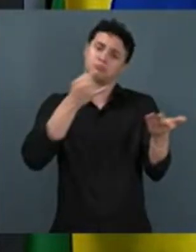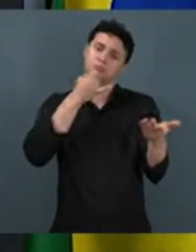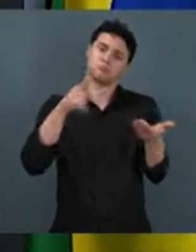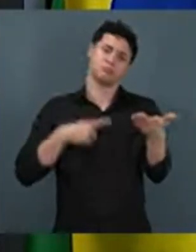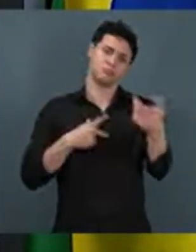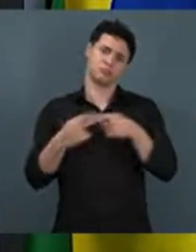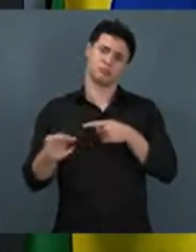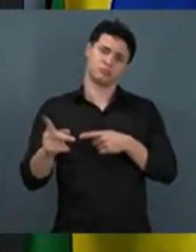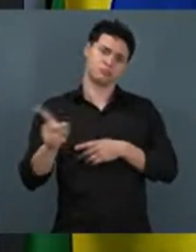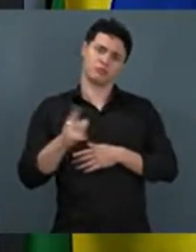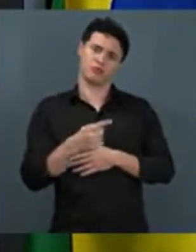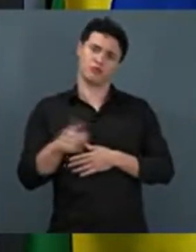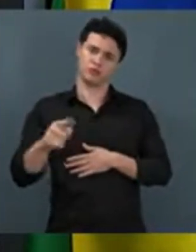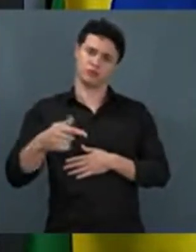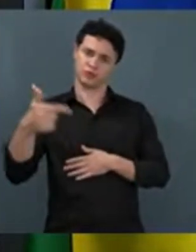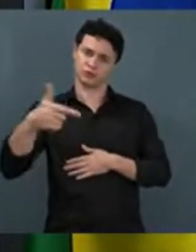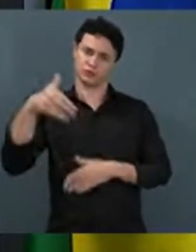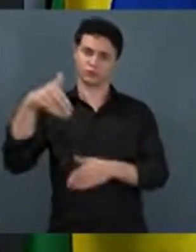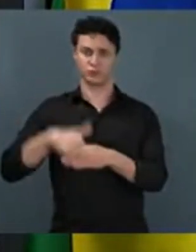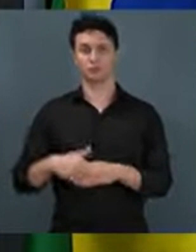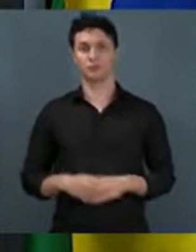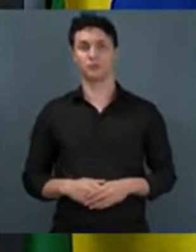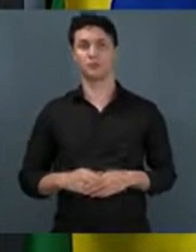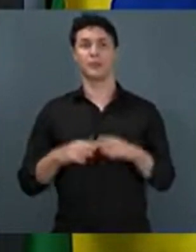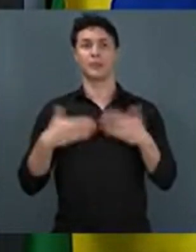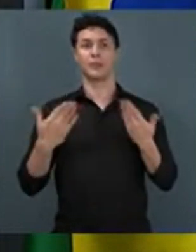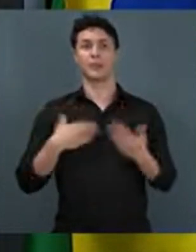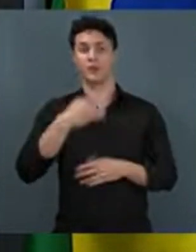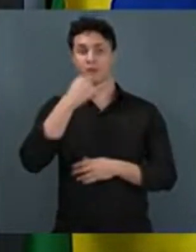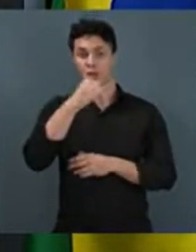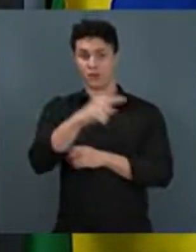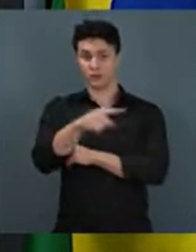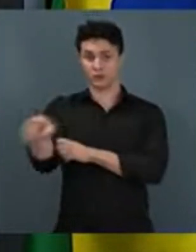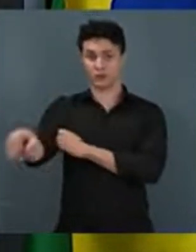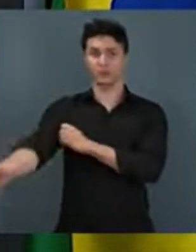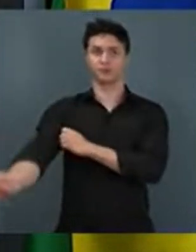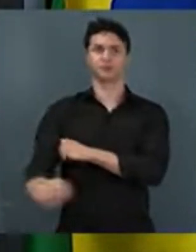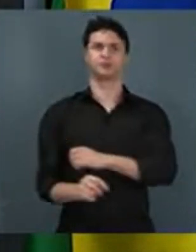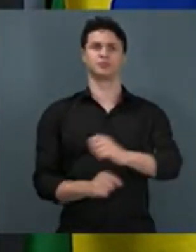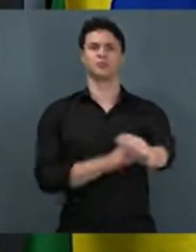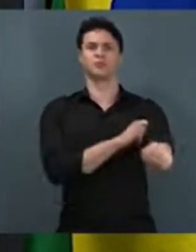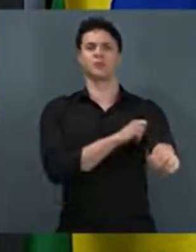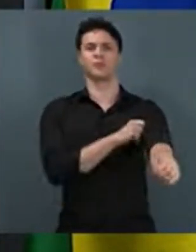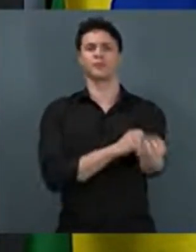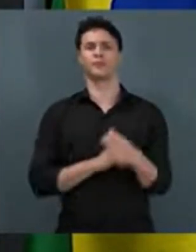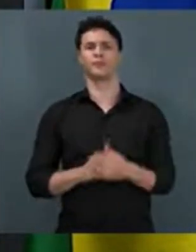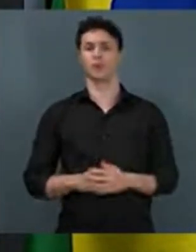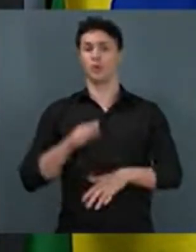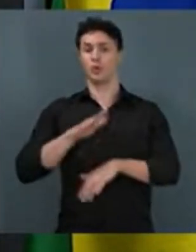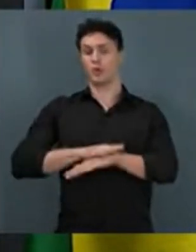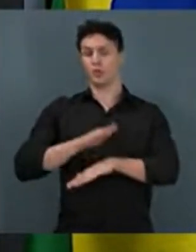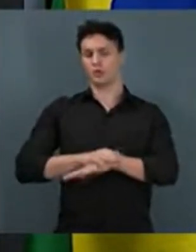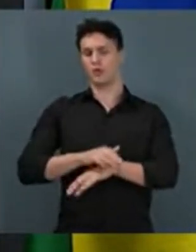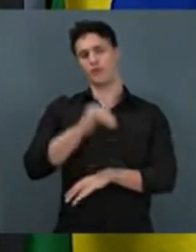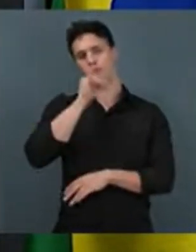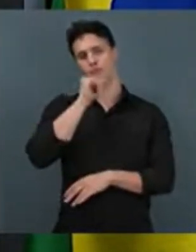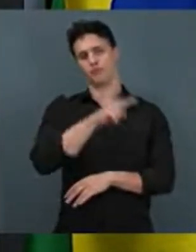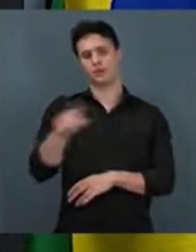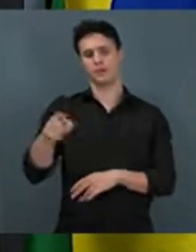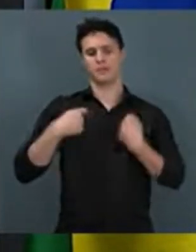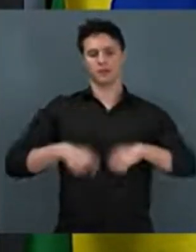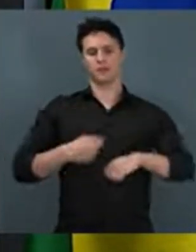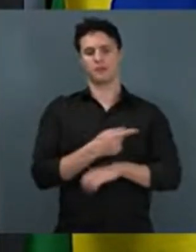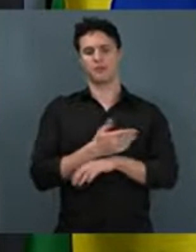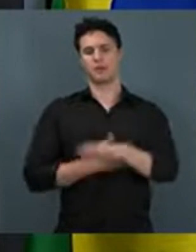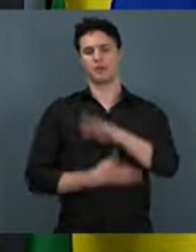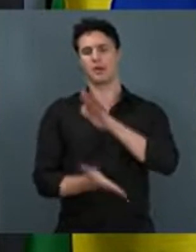ganhou, não foi para o segundo turno. Então, eu quero falar para você, que está vendo aqui agora aqui, quando você precisa de trabalhar, às